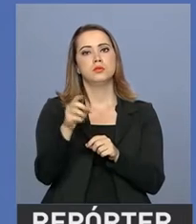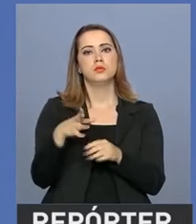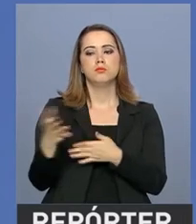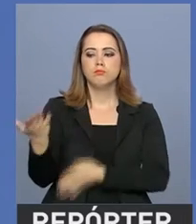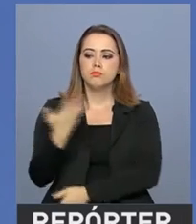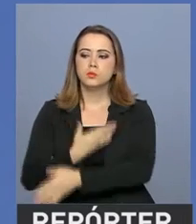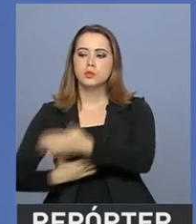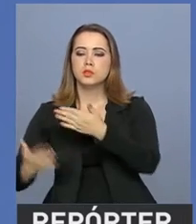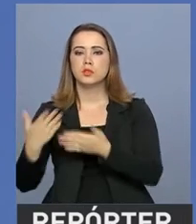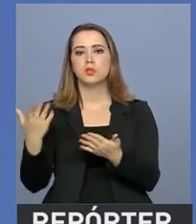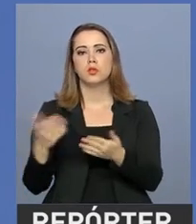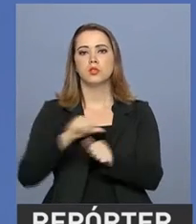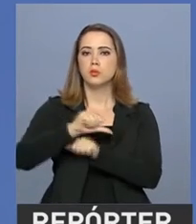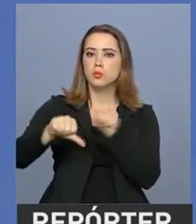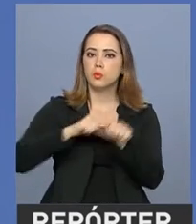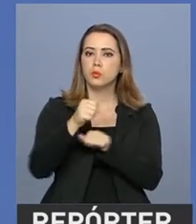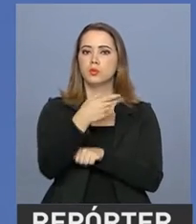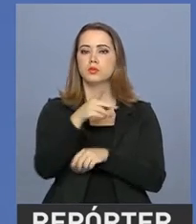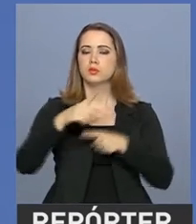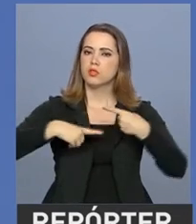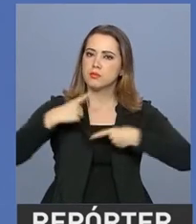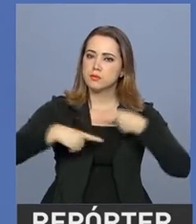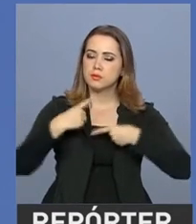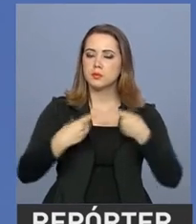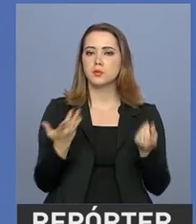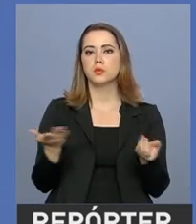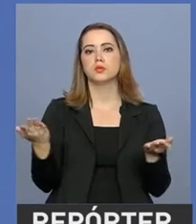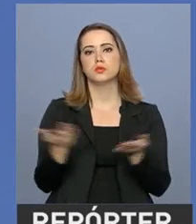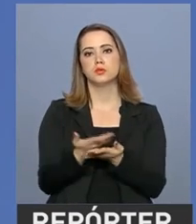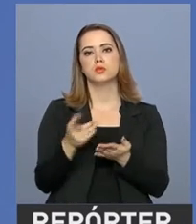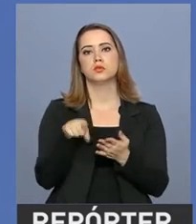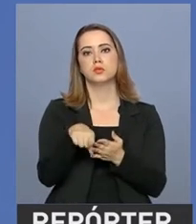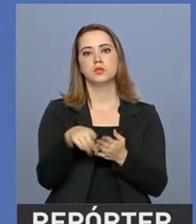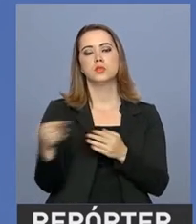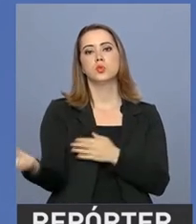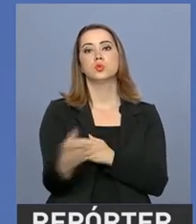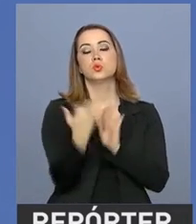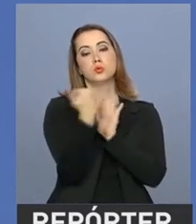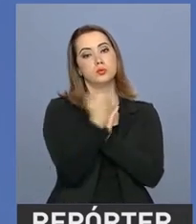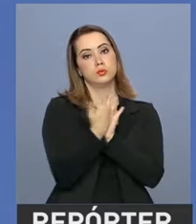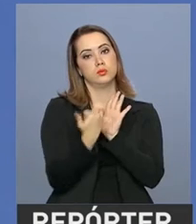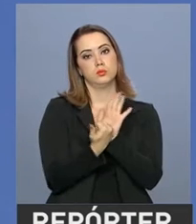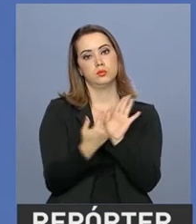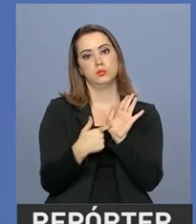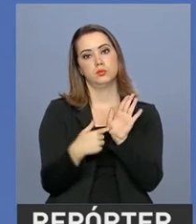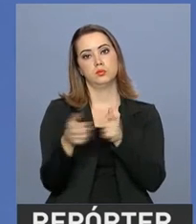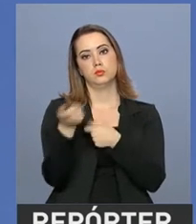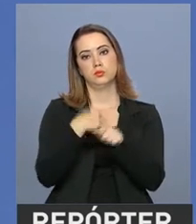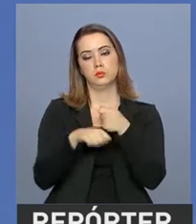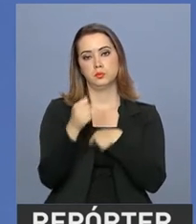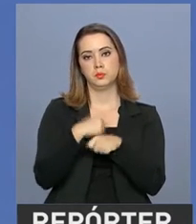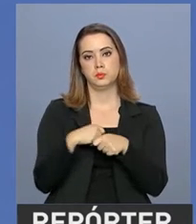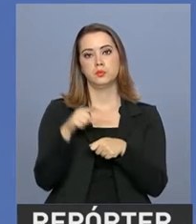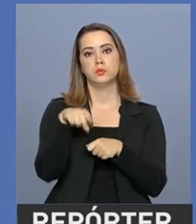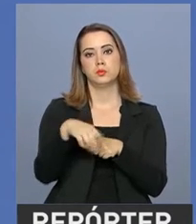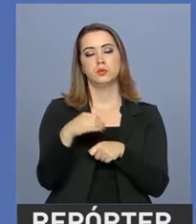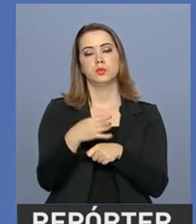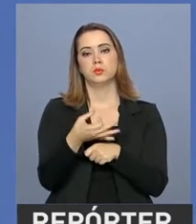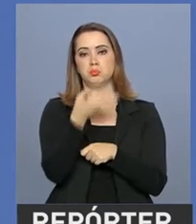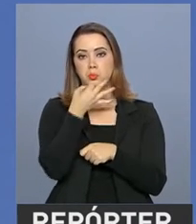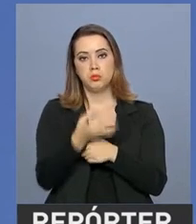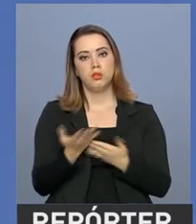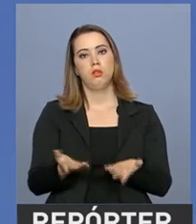transição política e do novo programa econômico. O que eu suponho,